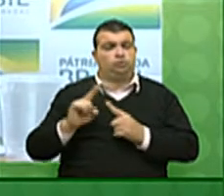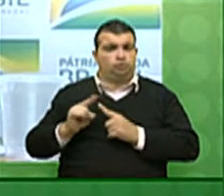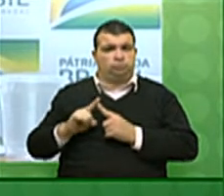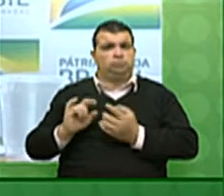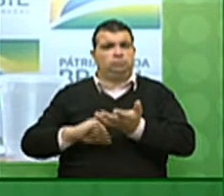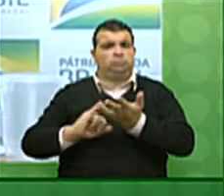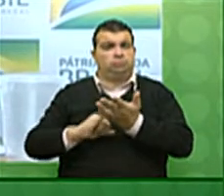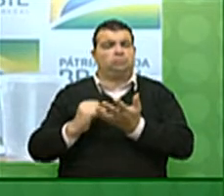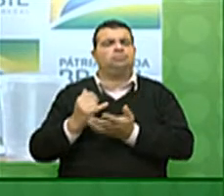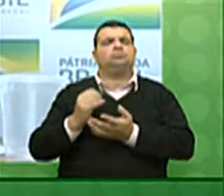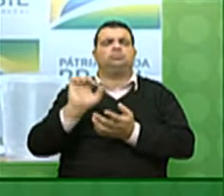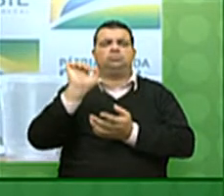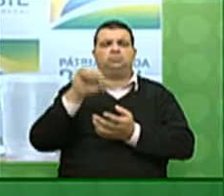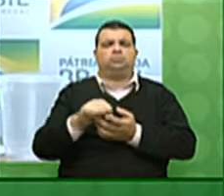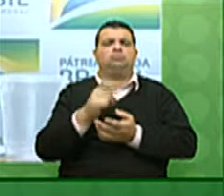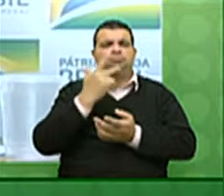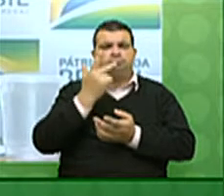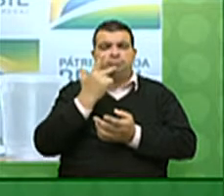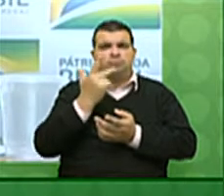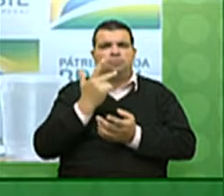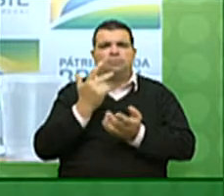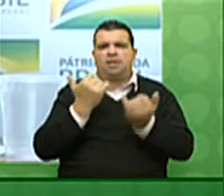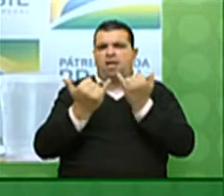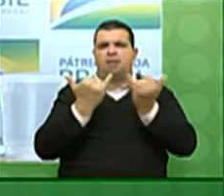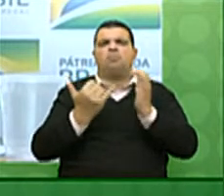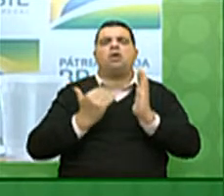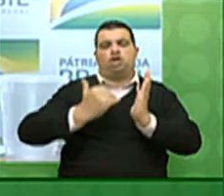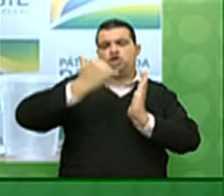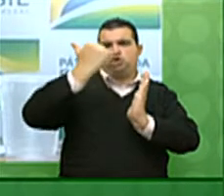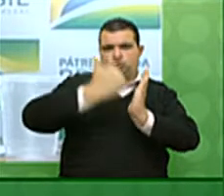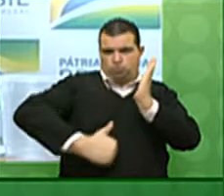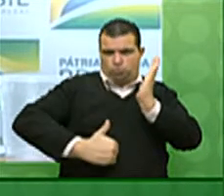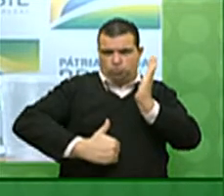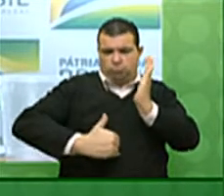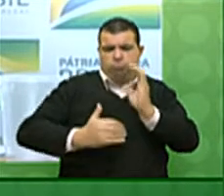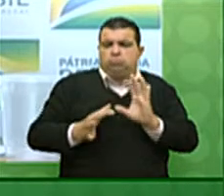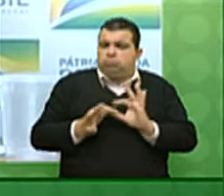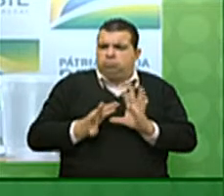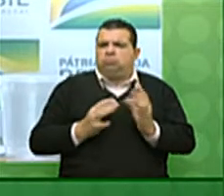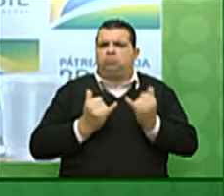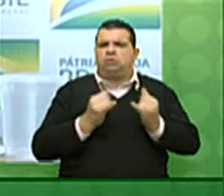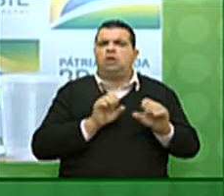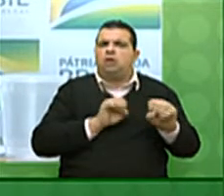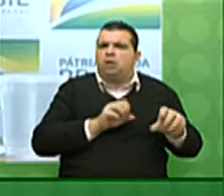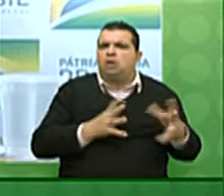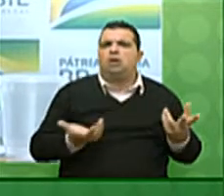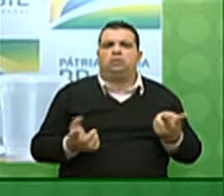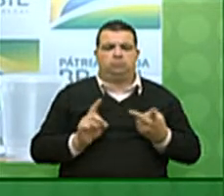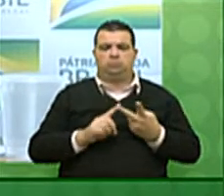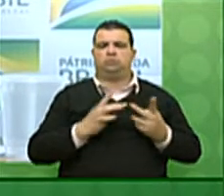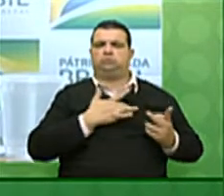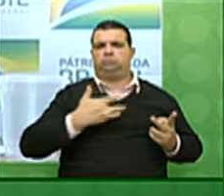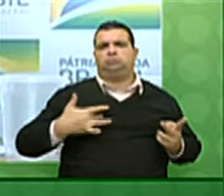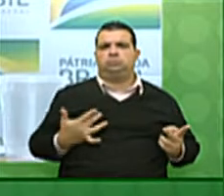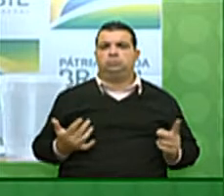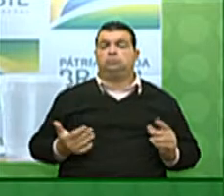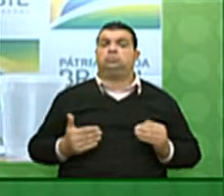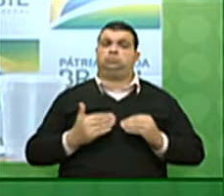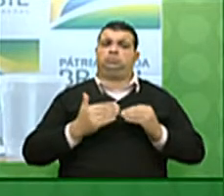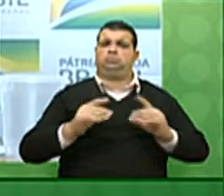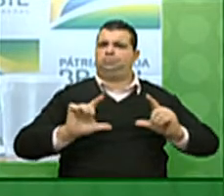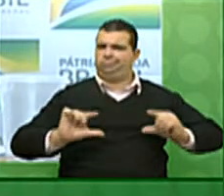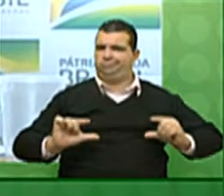advoga que os descontos que são permitidos com educação e saúde sofreriam uma